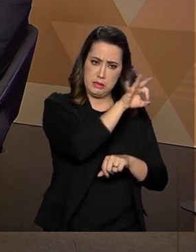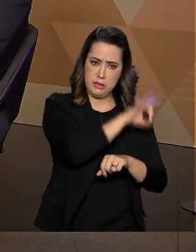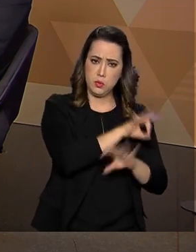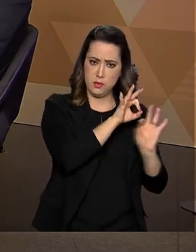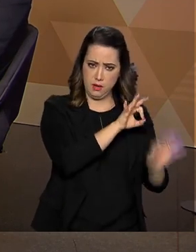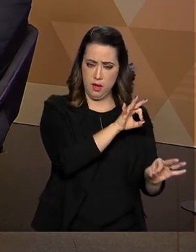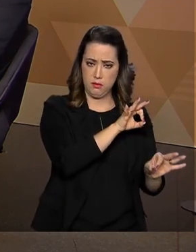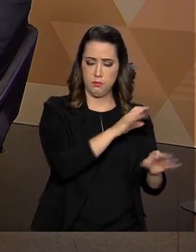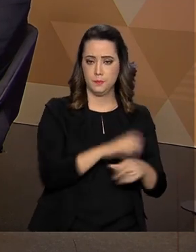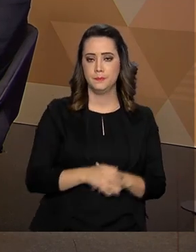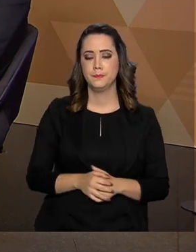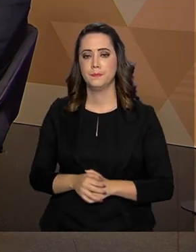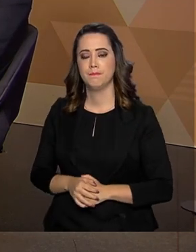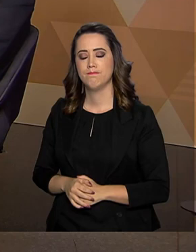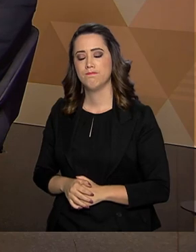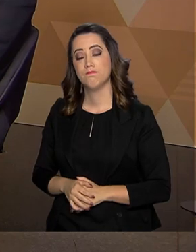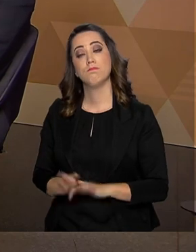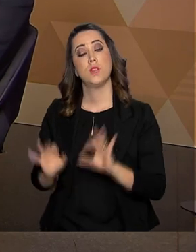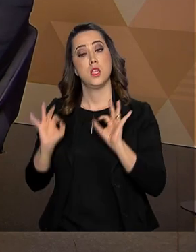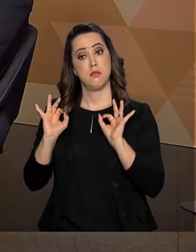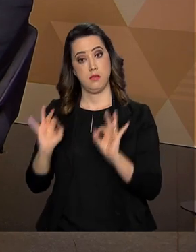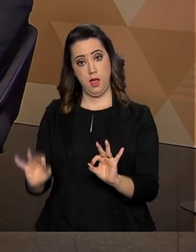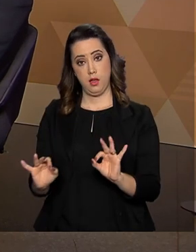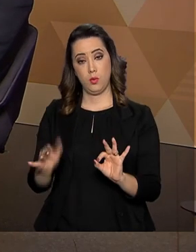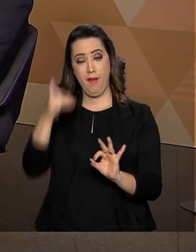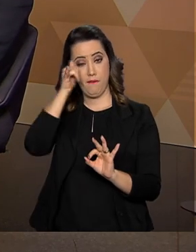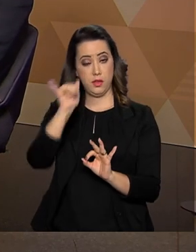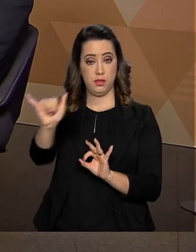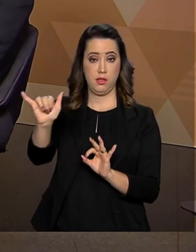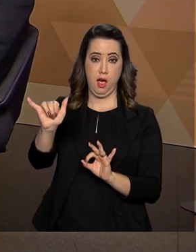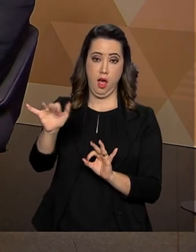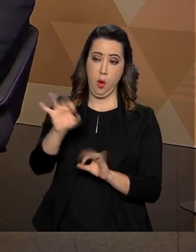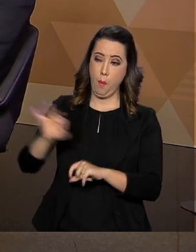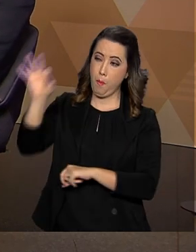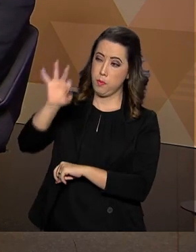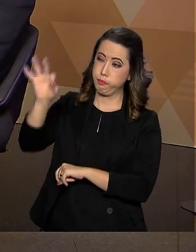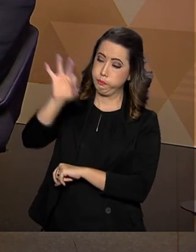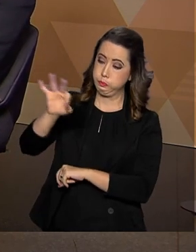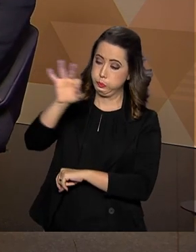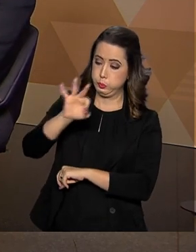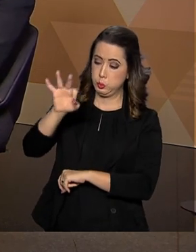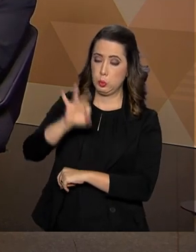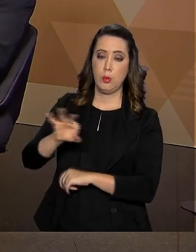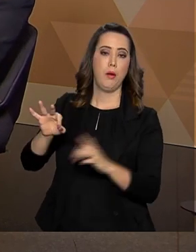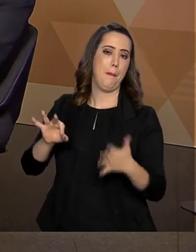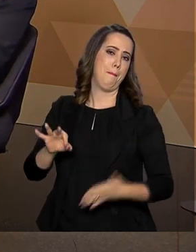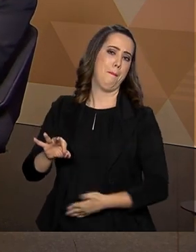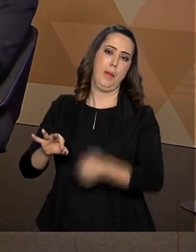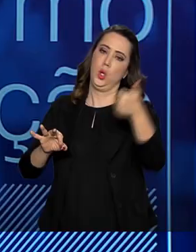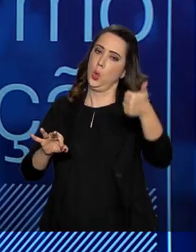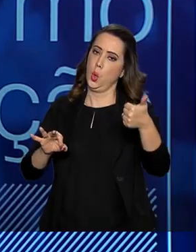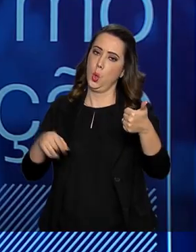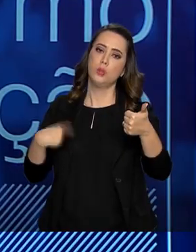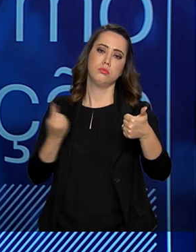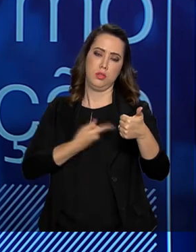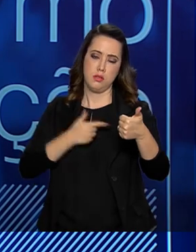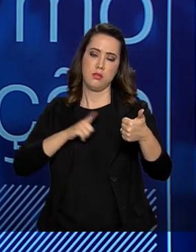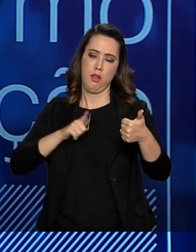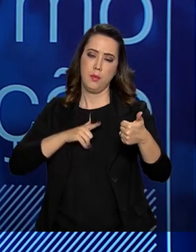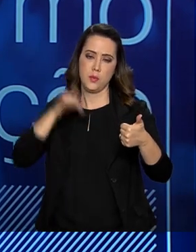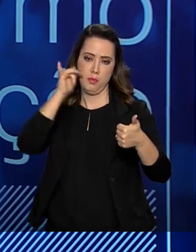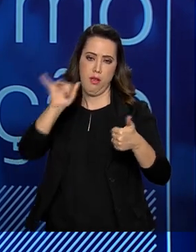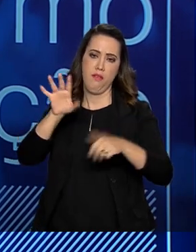proliferação dessas doenças? Exatamente. A prevenção ao mosquito ainda é a medida mais eficiente e eficaz que nós temos.